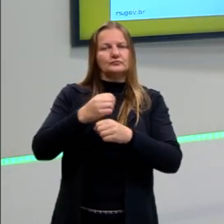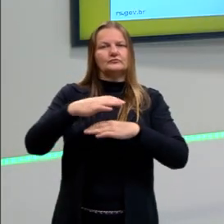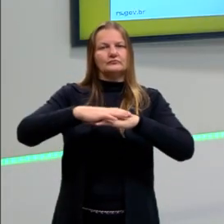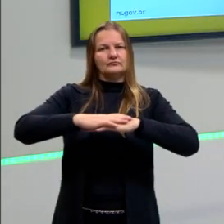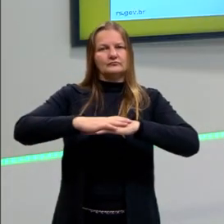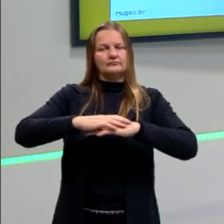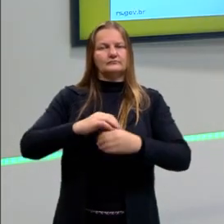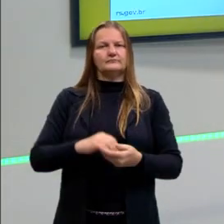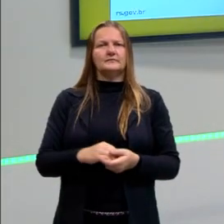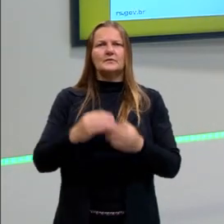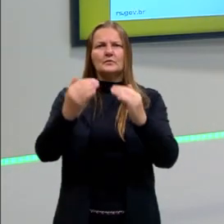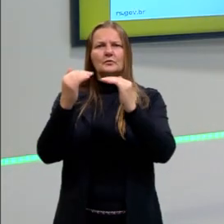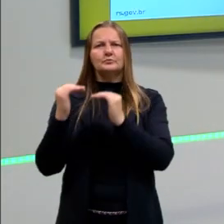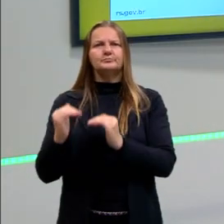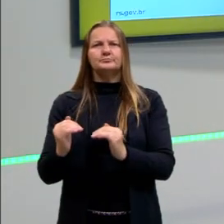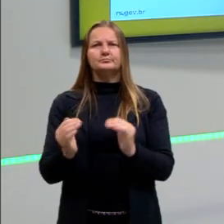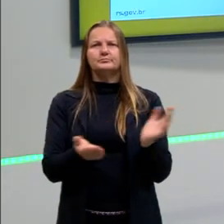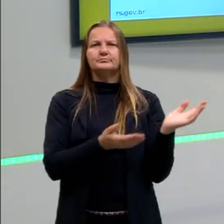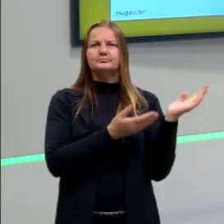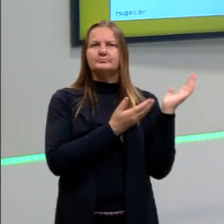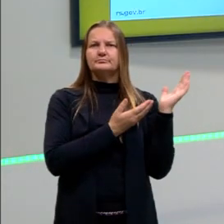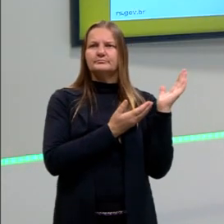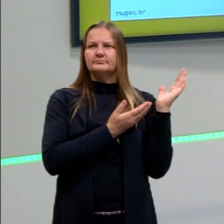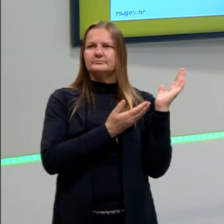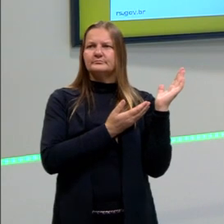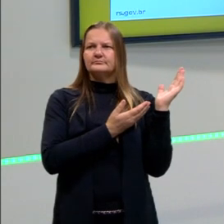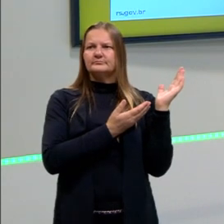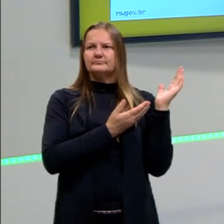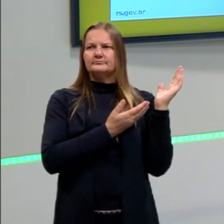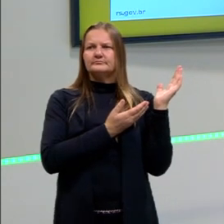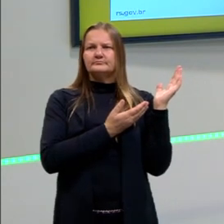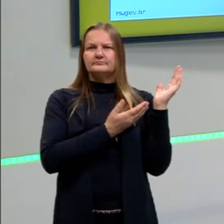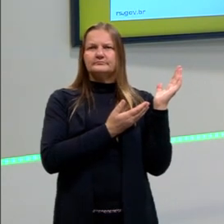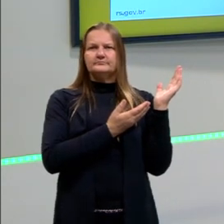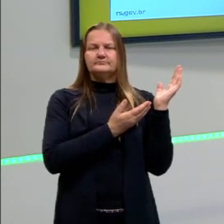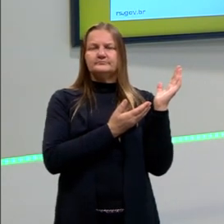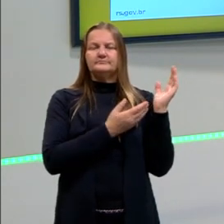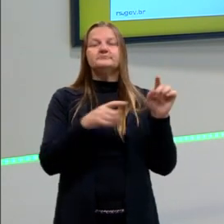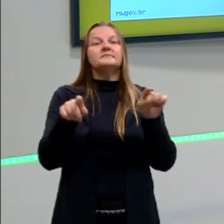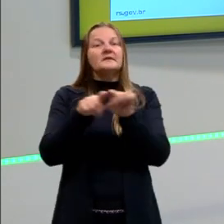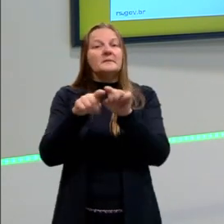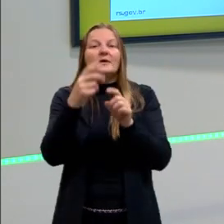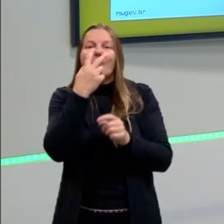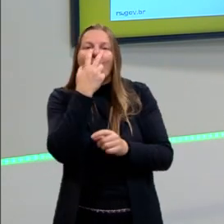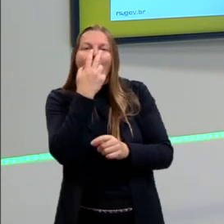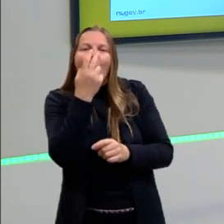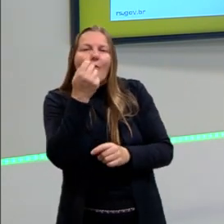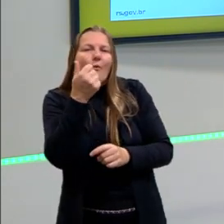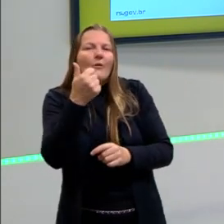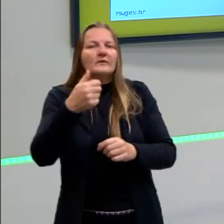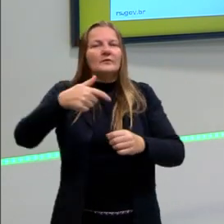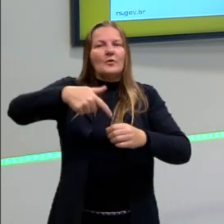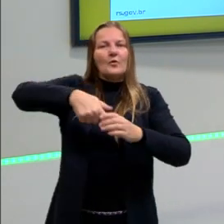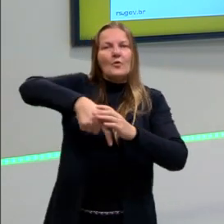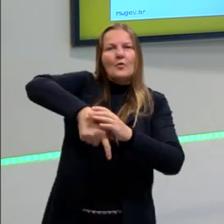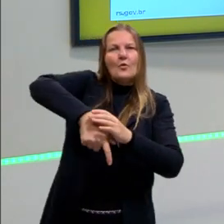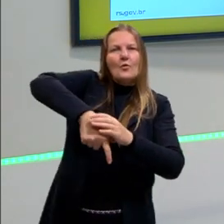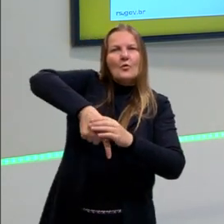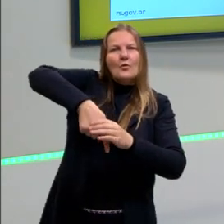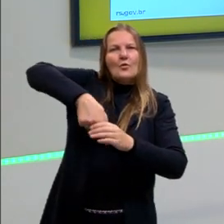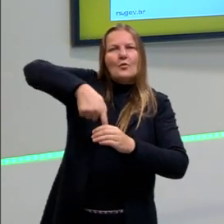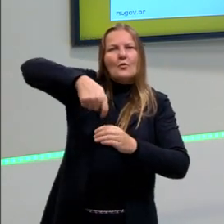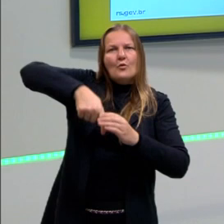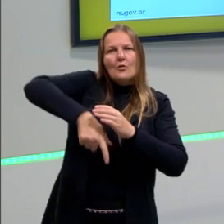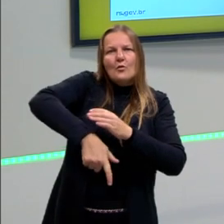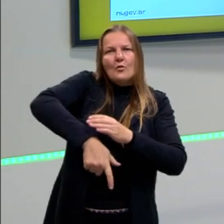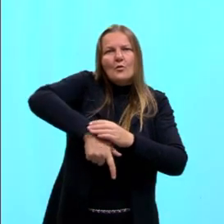aí, então, aqui embaixo eu trago para vocês, justamente, também, muito parecido o petróleo. Só que o petróleo, em vez de ser dessa mata,